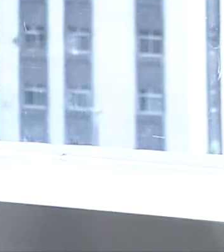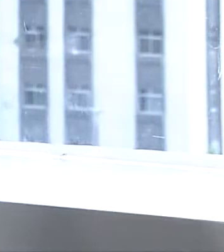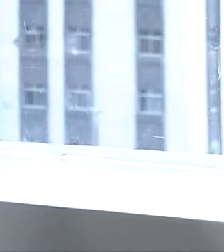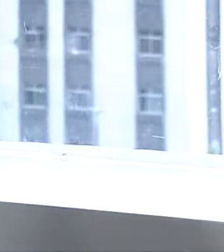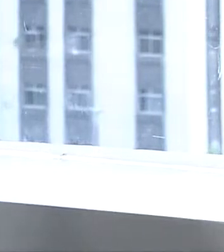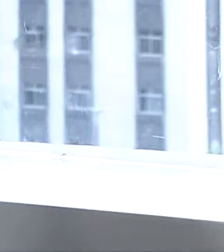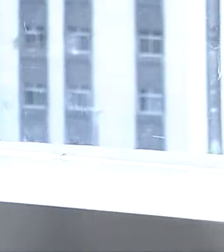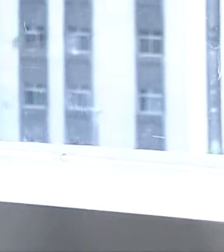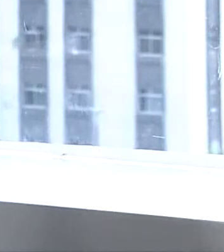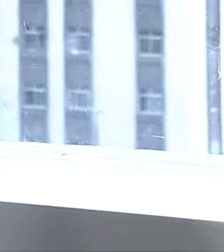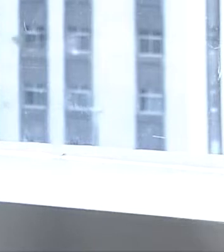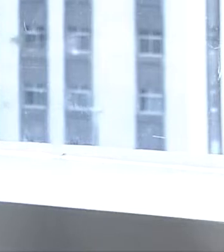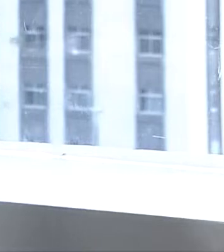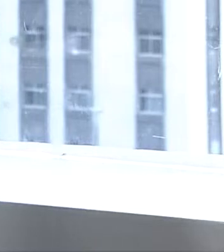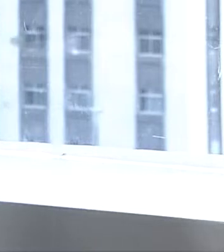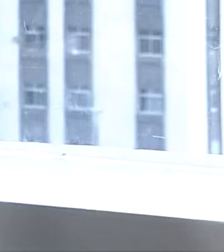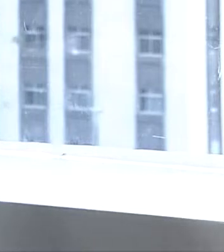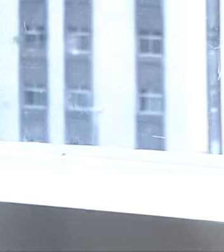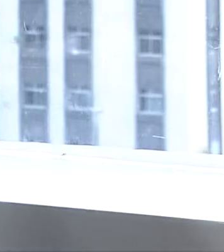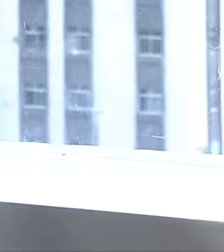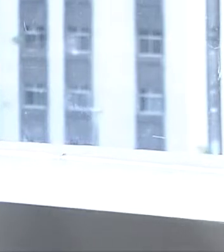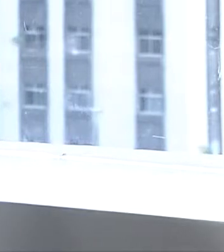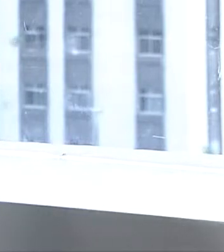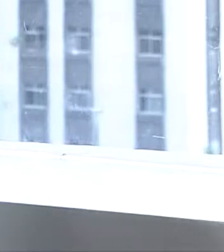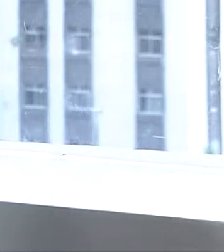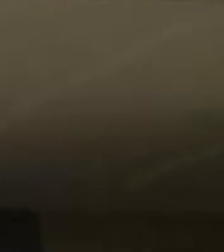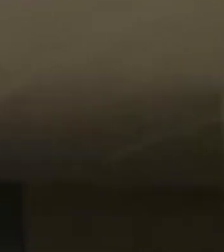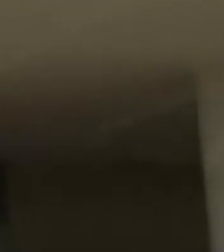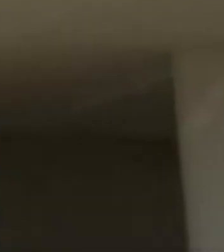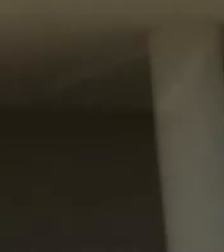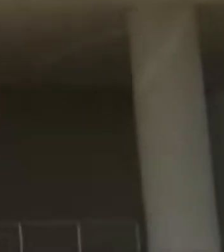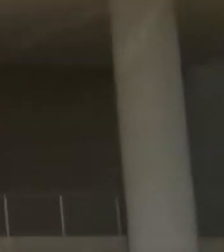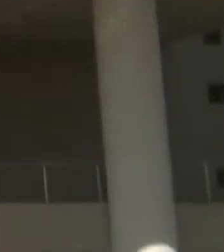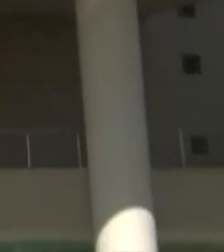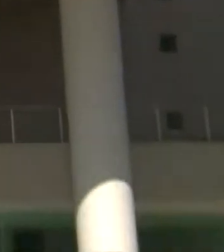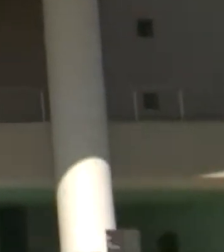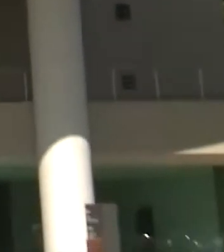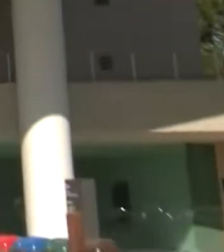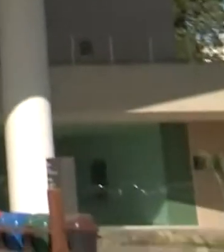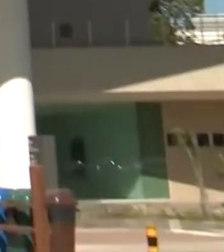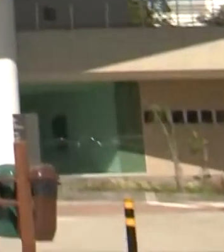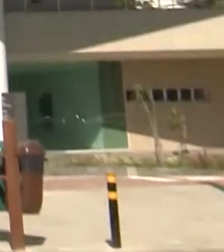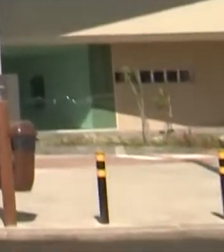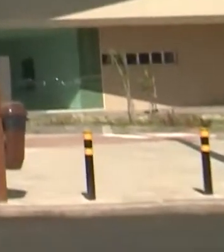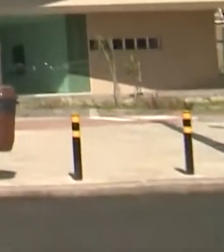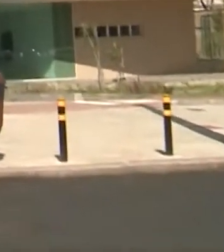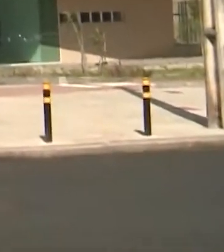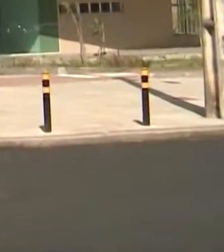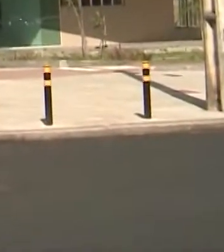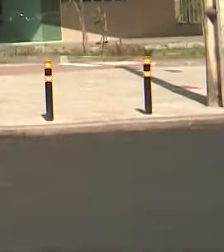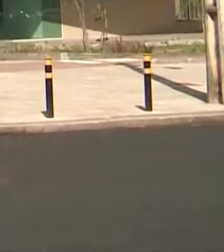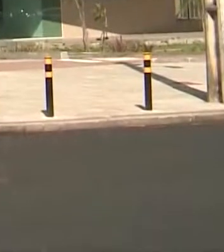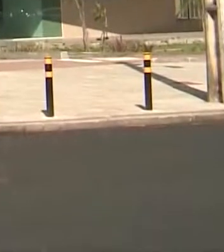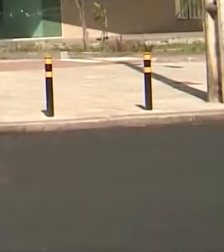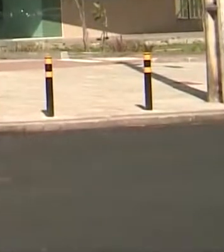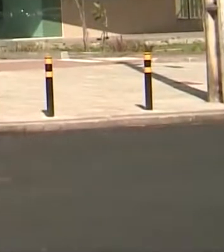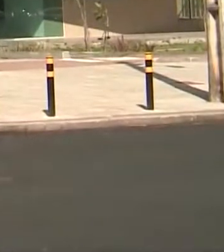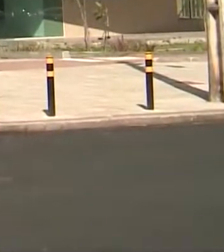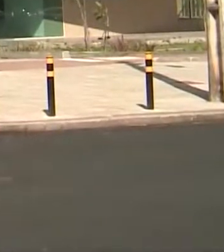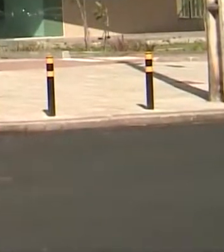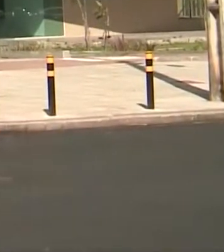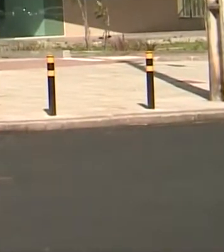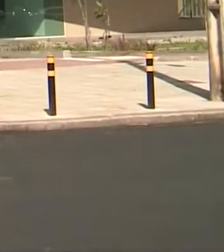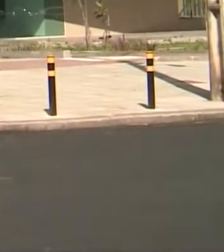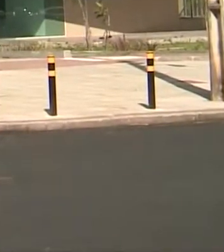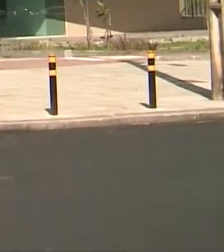contra candidatas mulheres. A campanha da justiça eleitoral atrai jovens e o número de eleitores entre 16